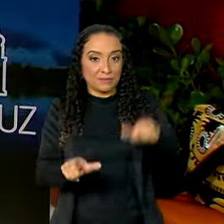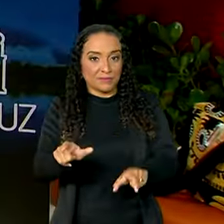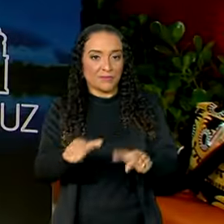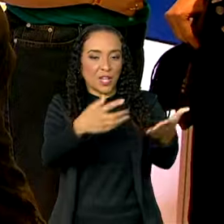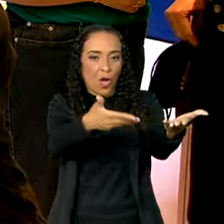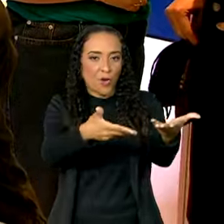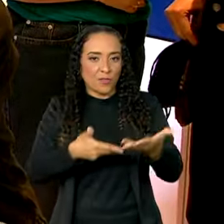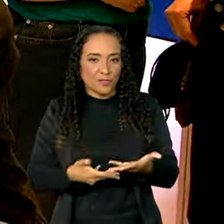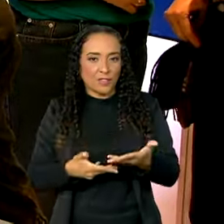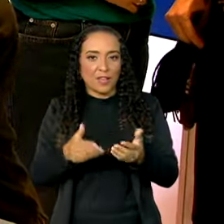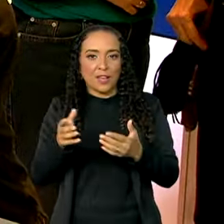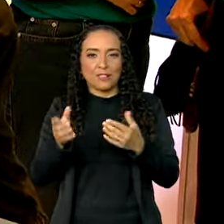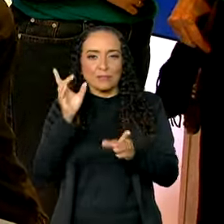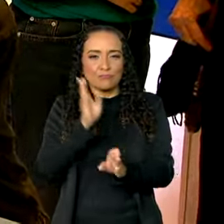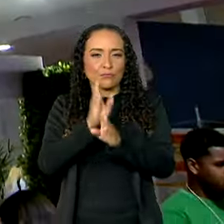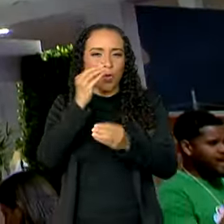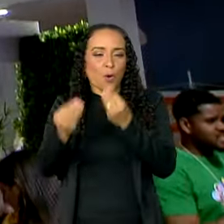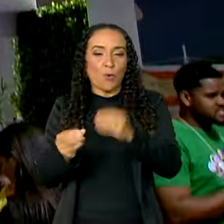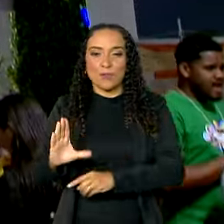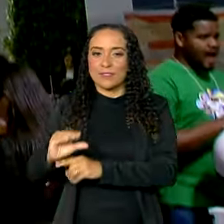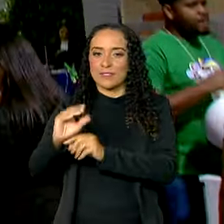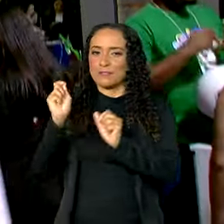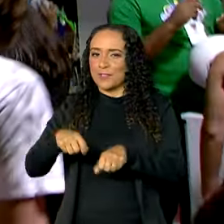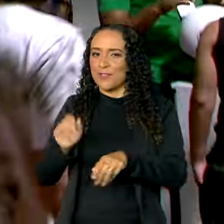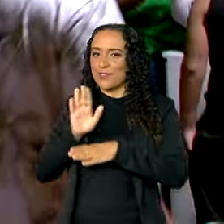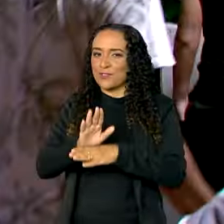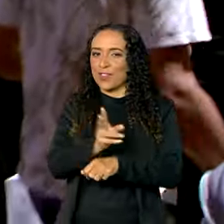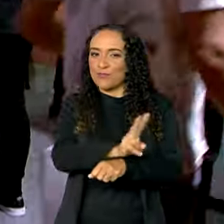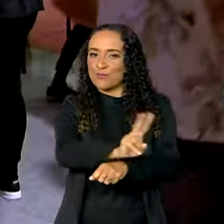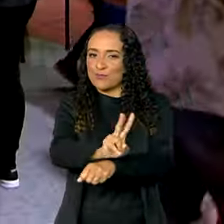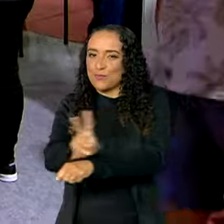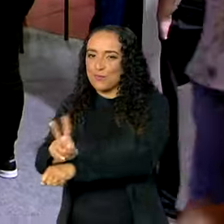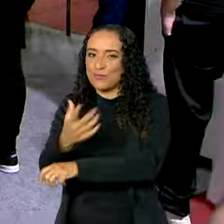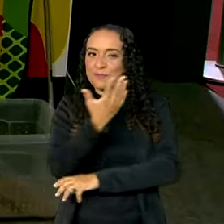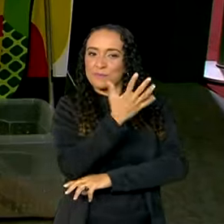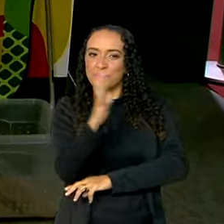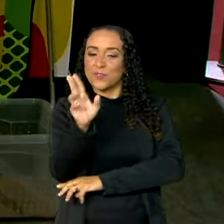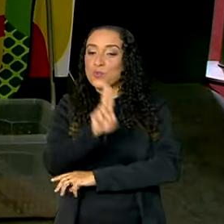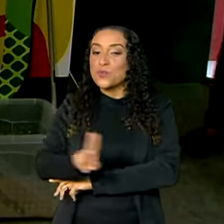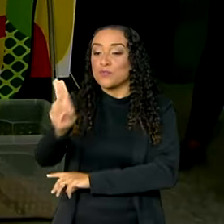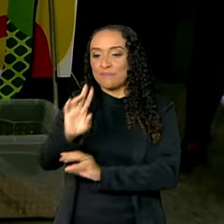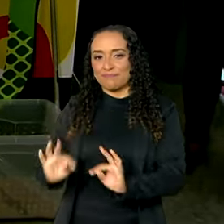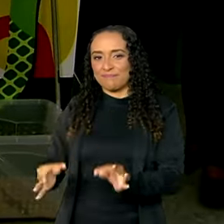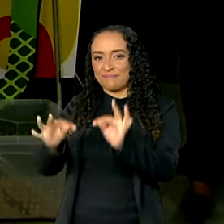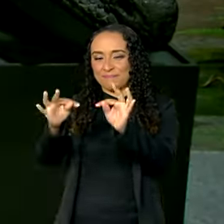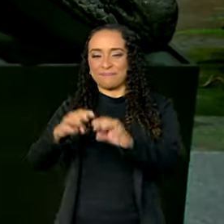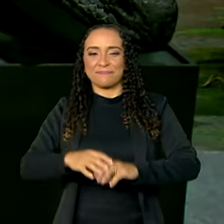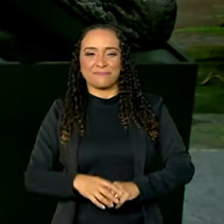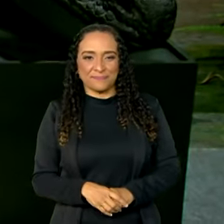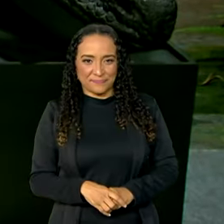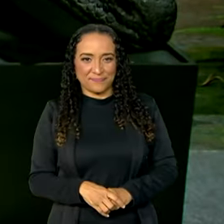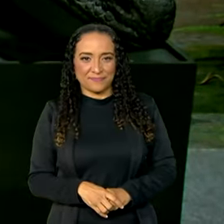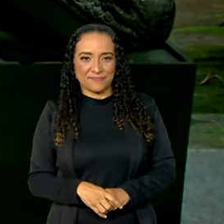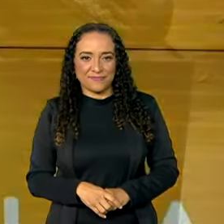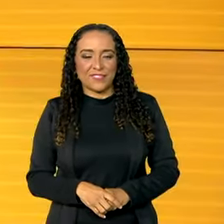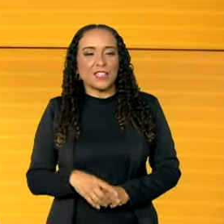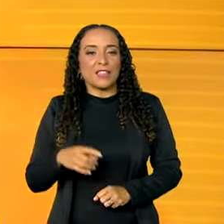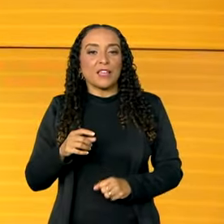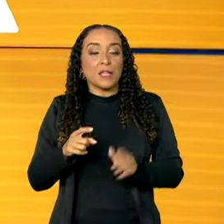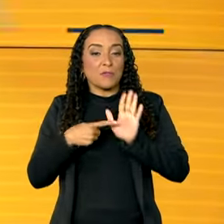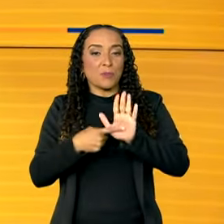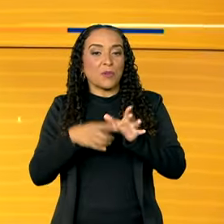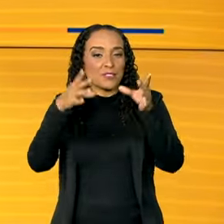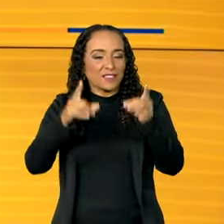é convidado a descobrir como a ciência pode ajudar na preservação ambiental e no uso de novas tecnologias. A gente